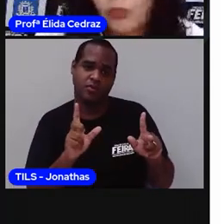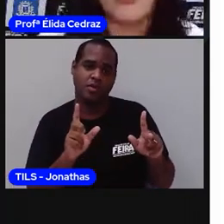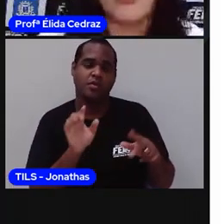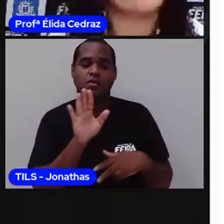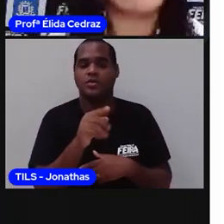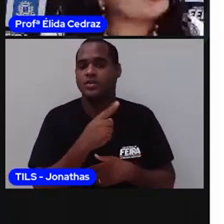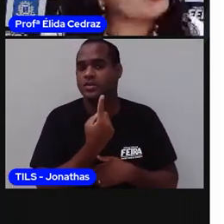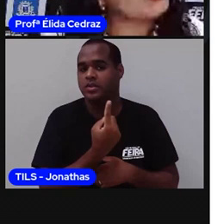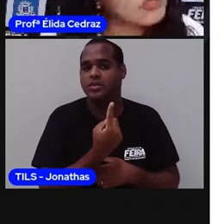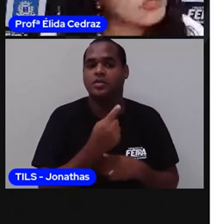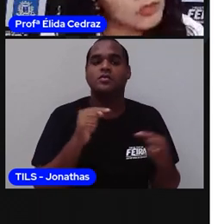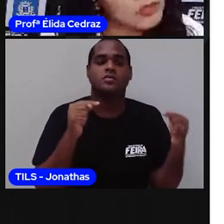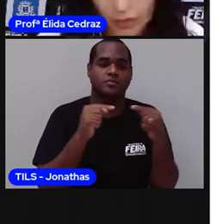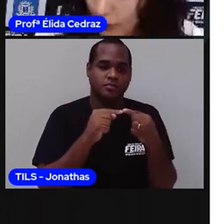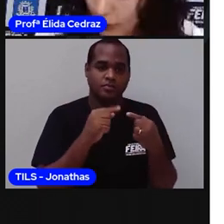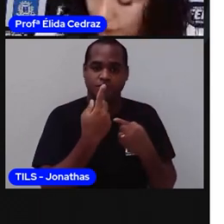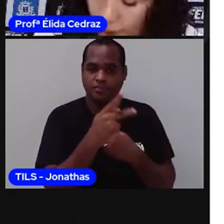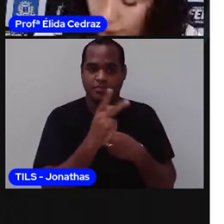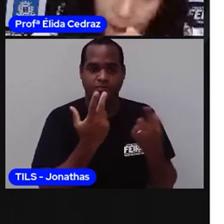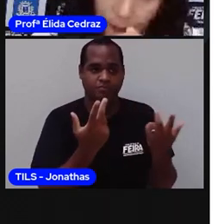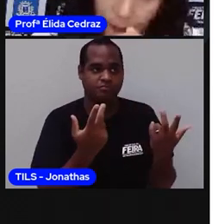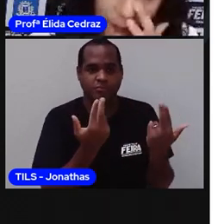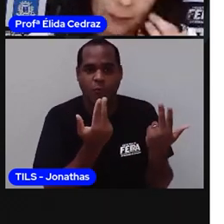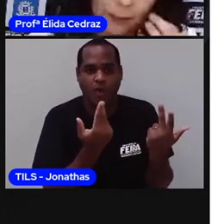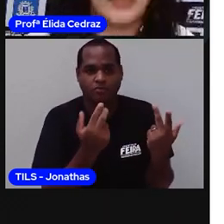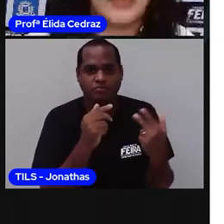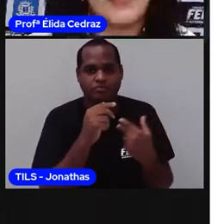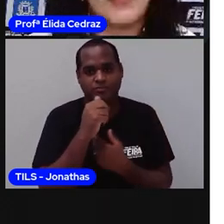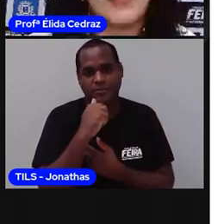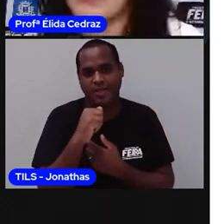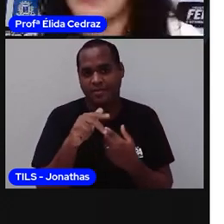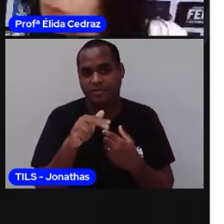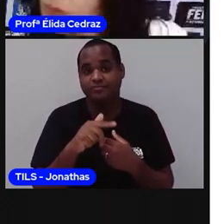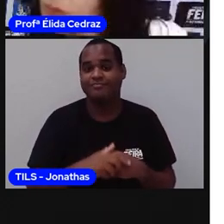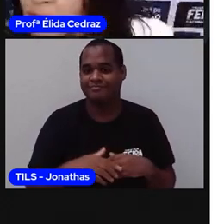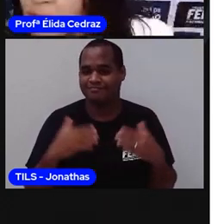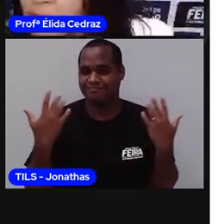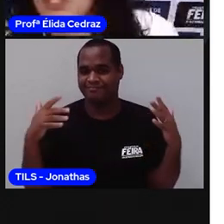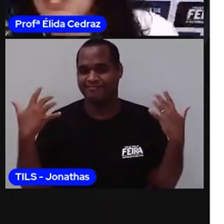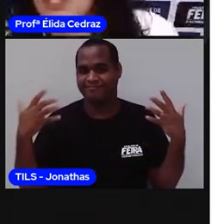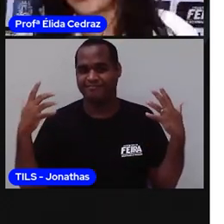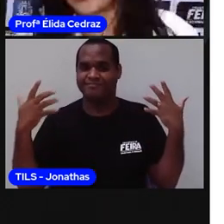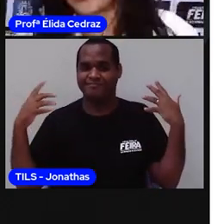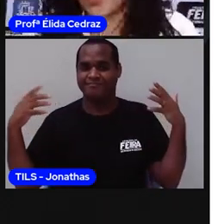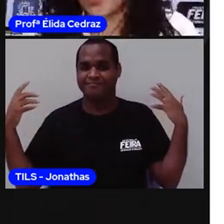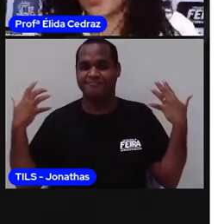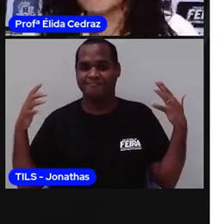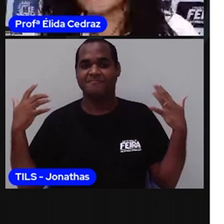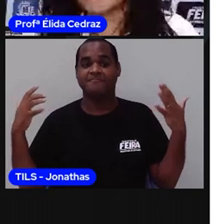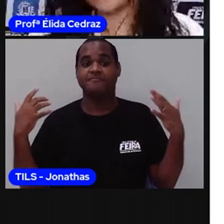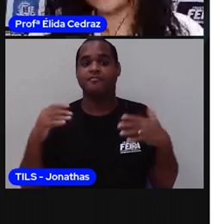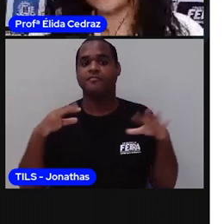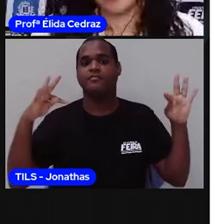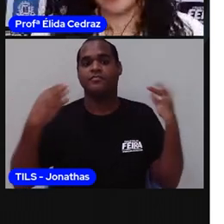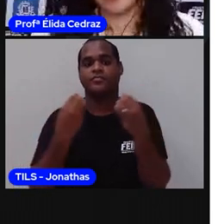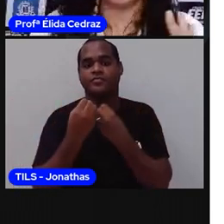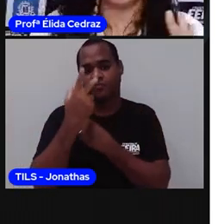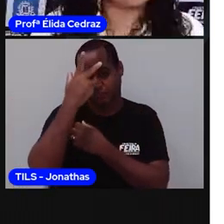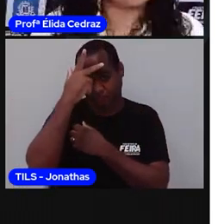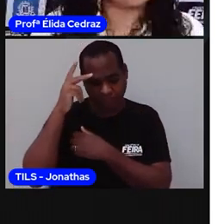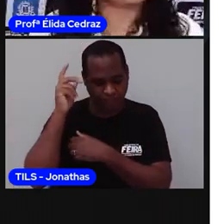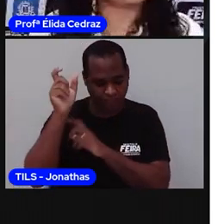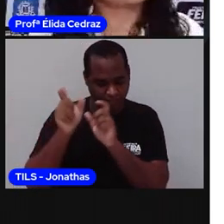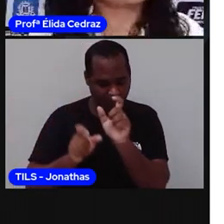um vai ser igualzinho do seu irmão. Isso aí. Todo mundo tem